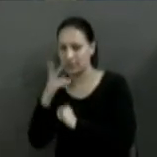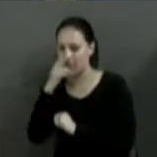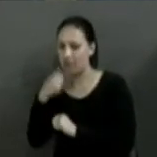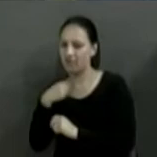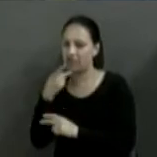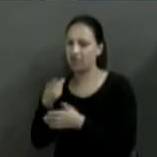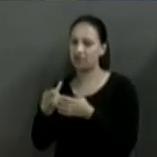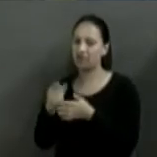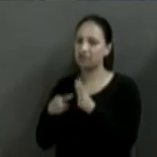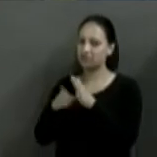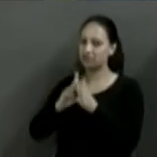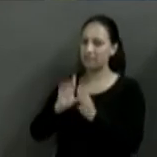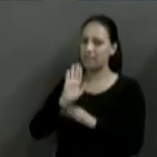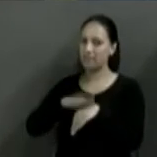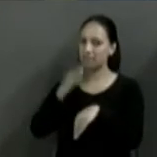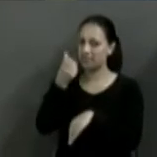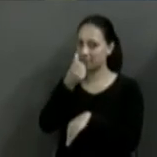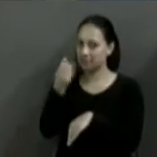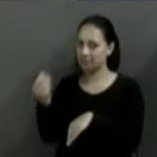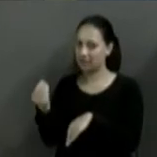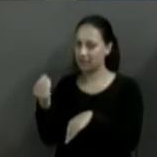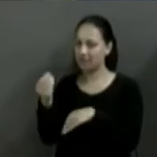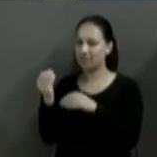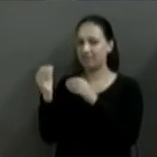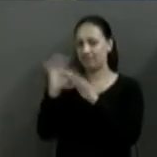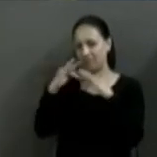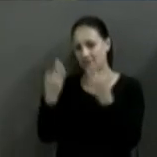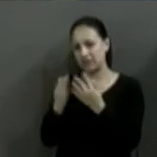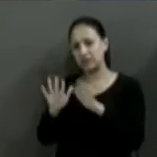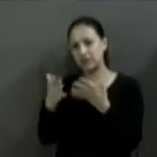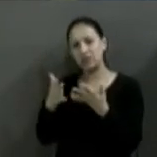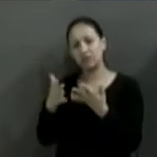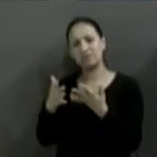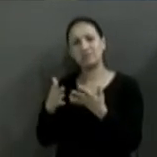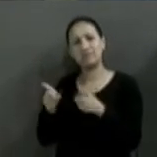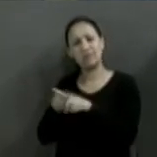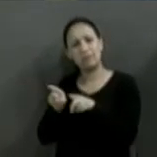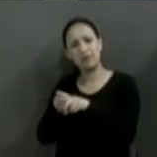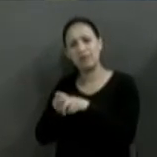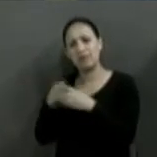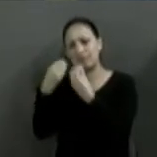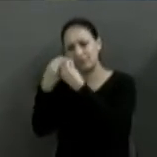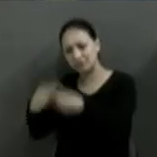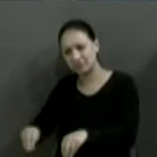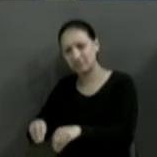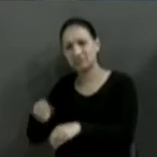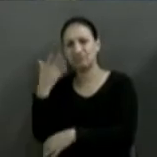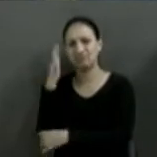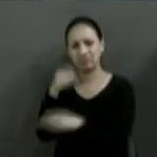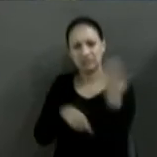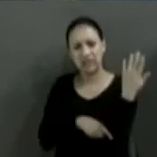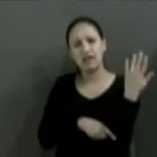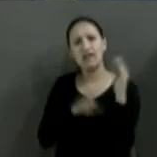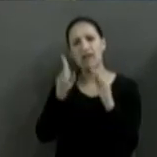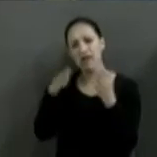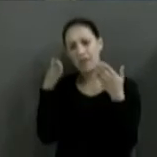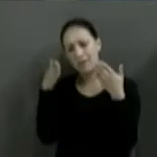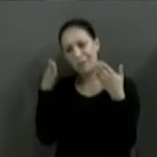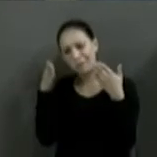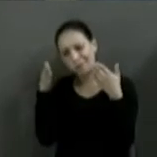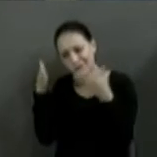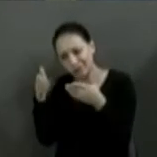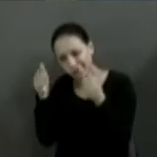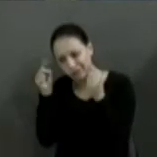600 famílias. E isso tudo também vai degradando o nosso meio ambiente e também é foco de criminalidade, de